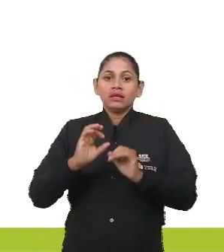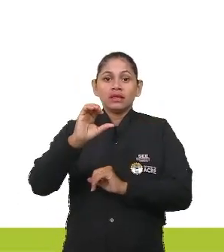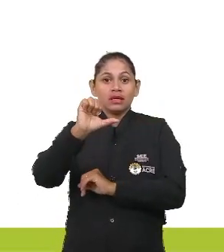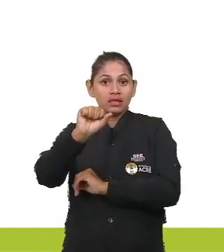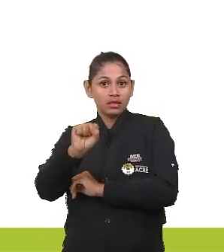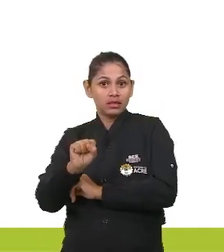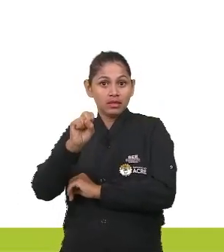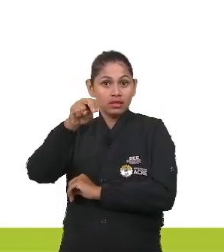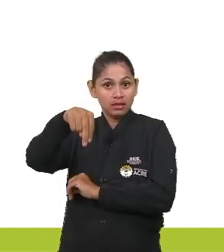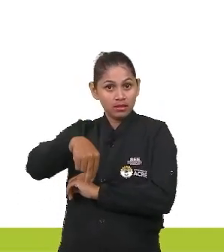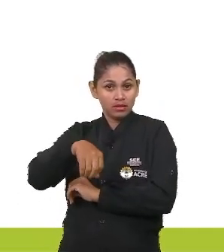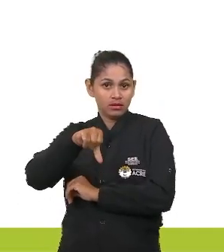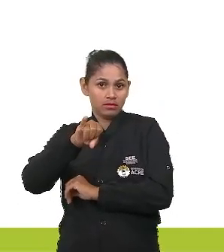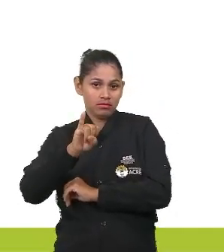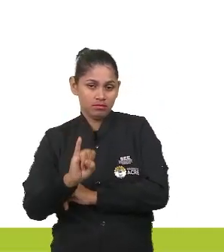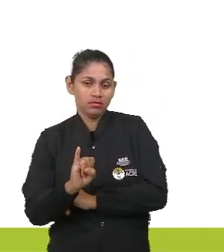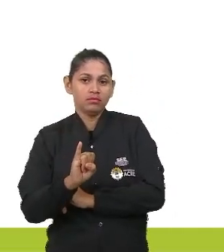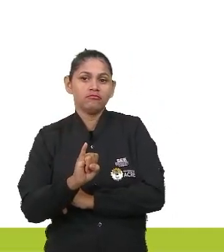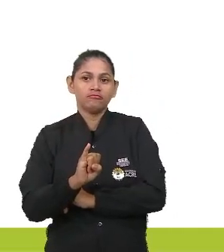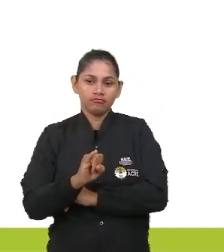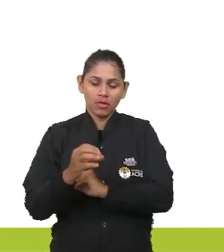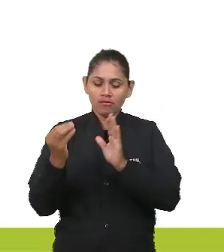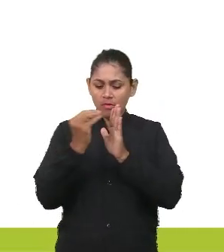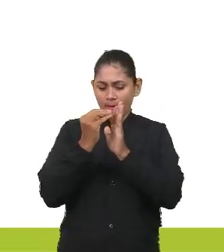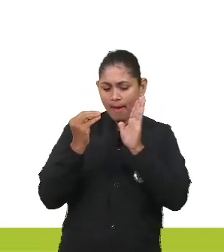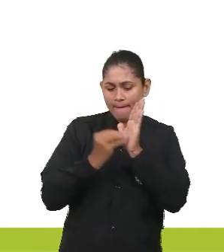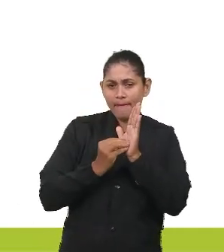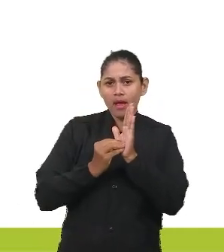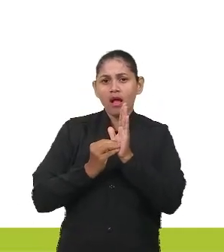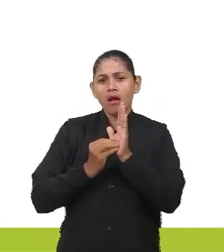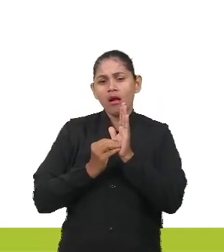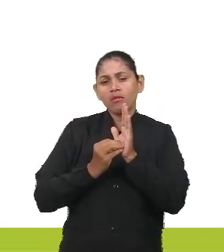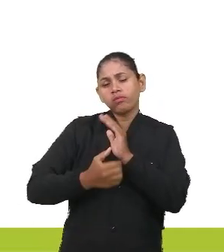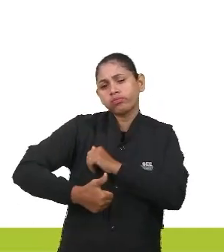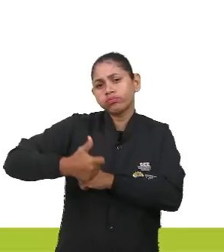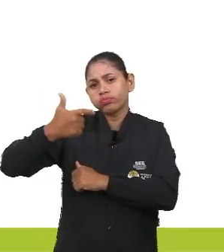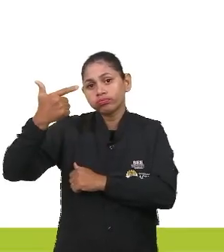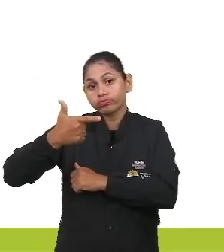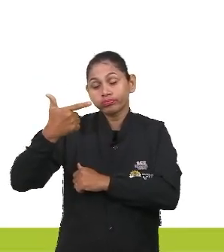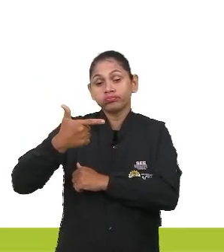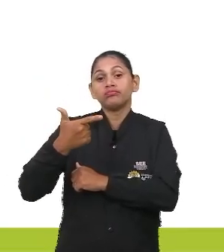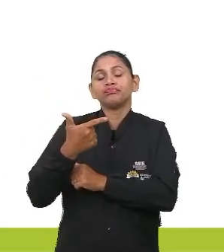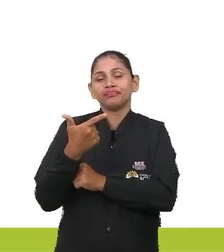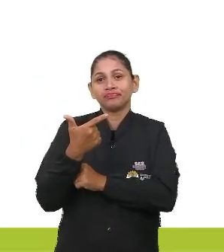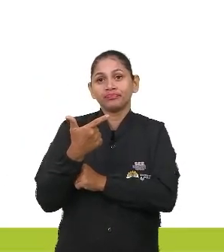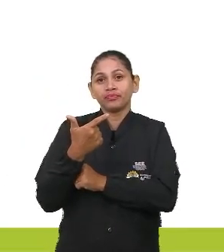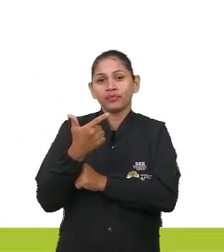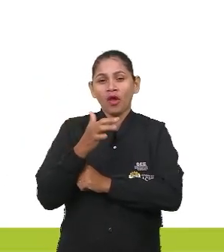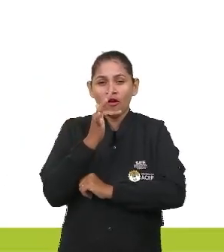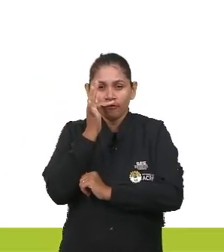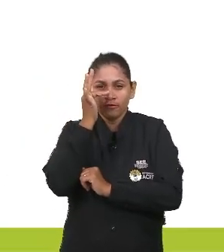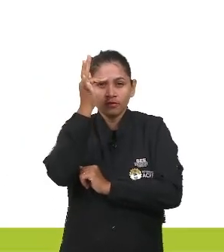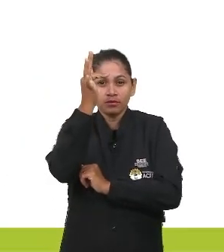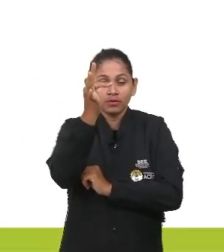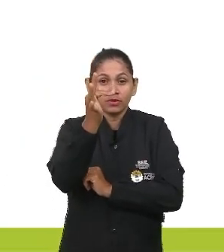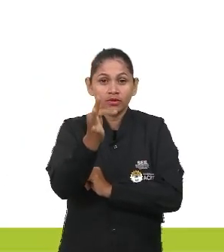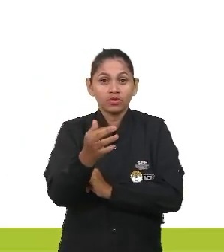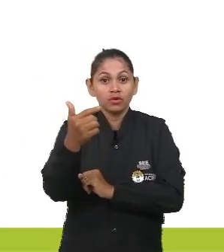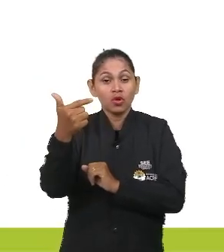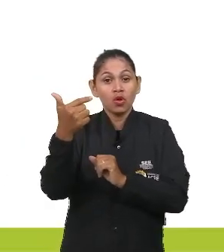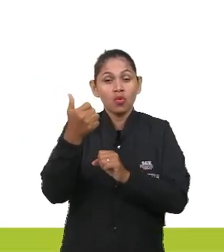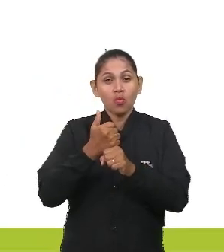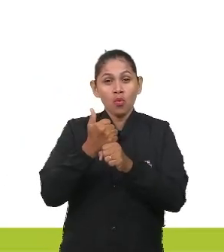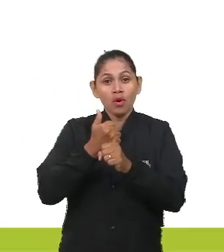feito a partir de dados secundários projeta que apenas em 2054